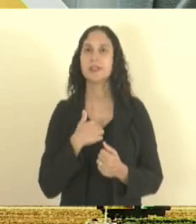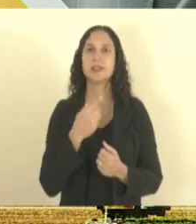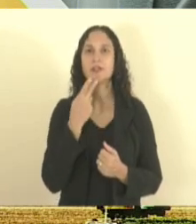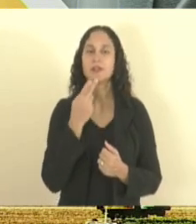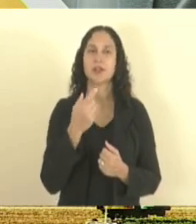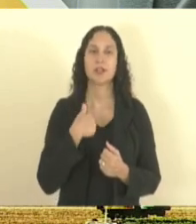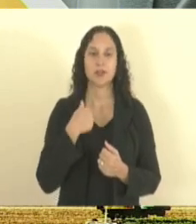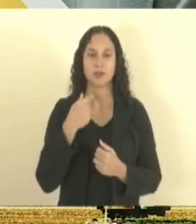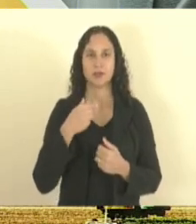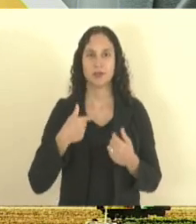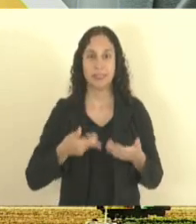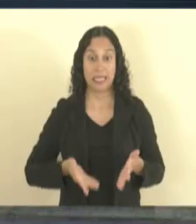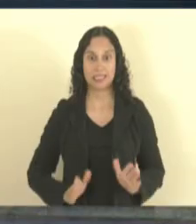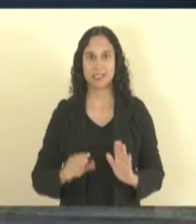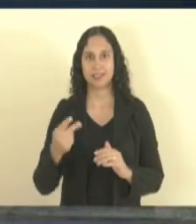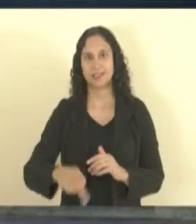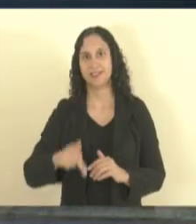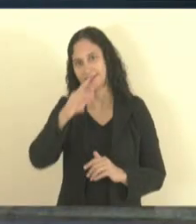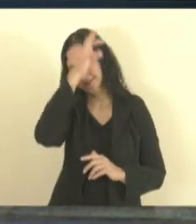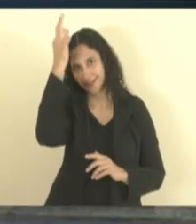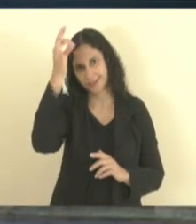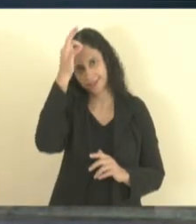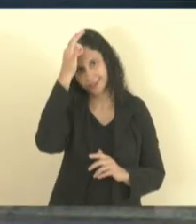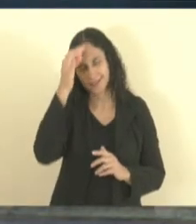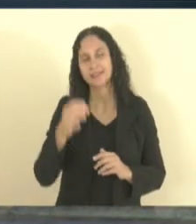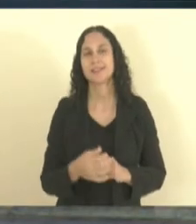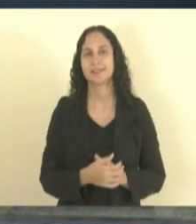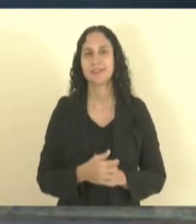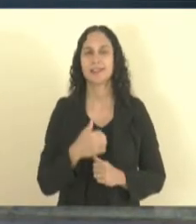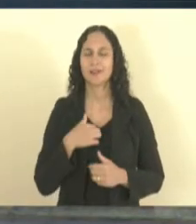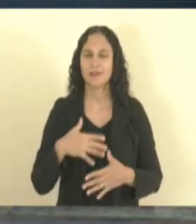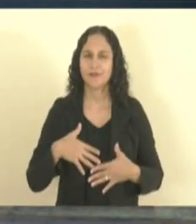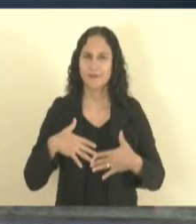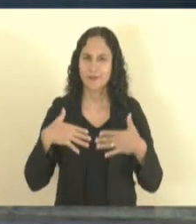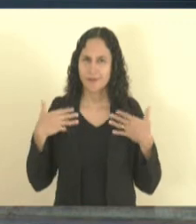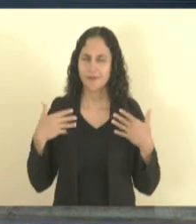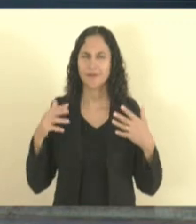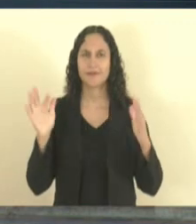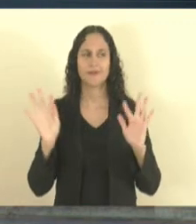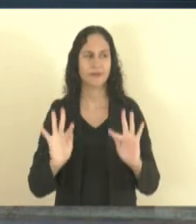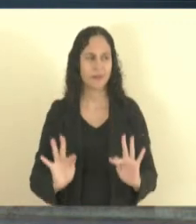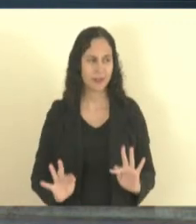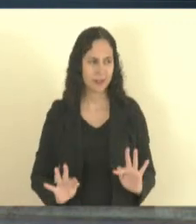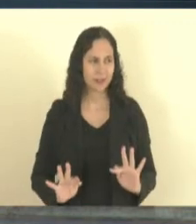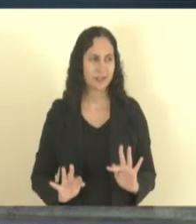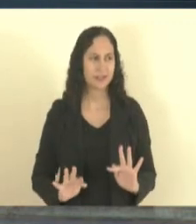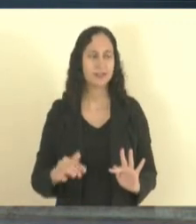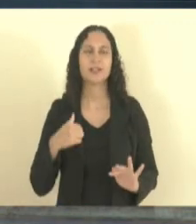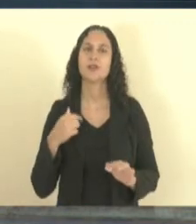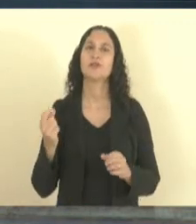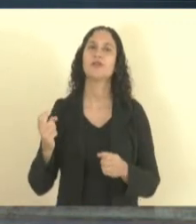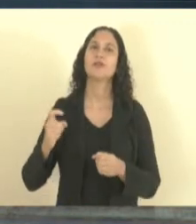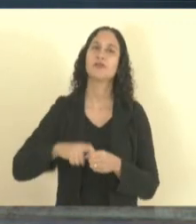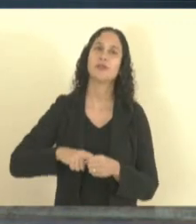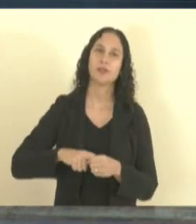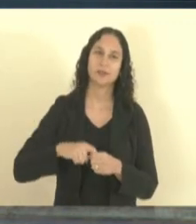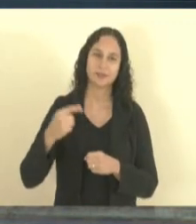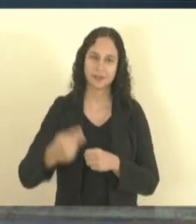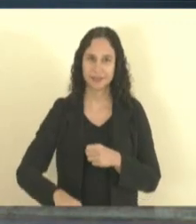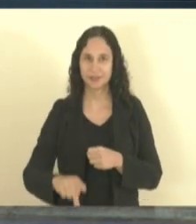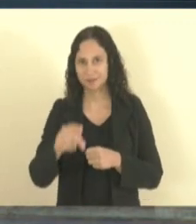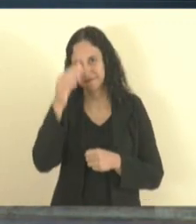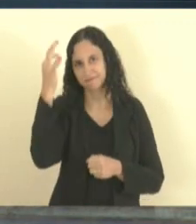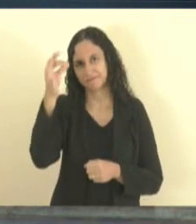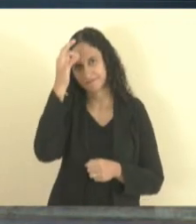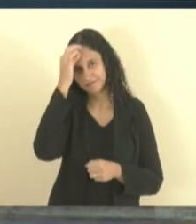como capixaba estou muito feliz de ter voltado para o meu estado porque